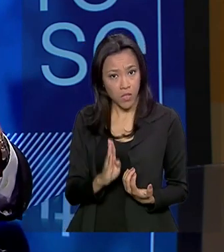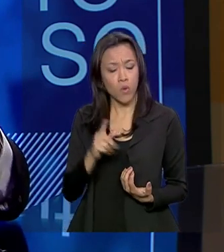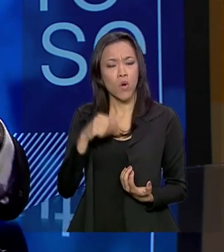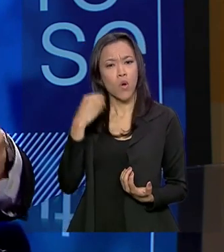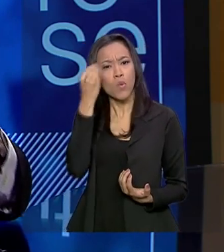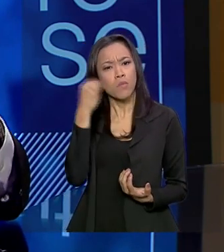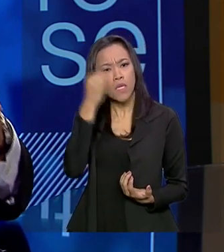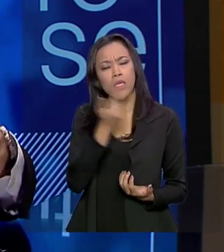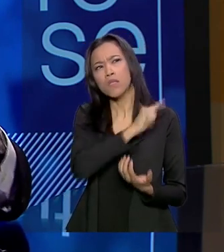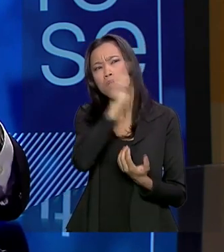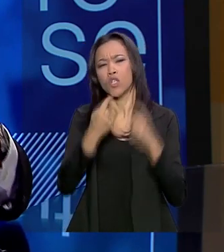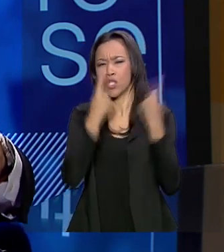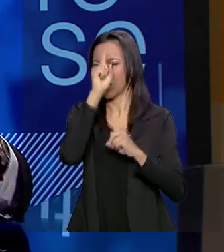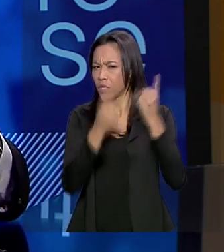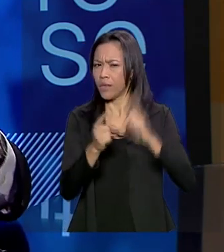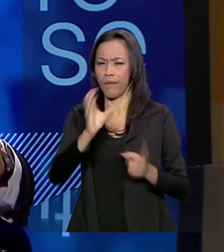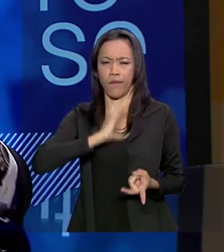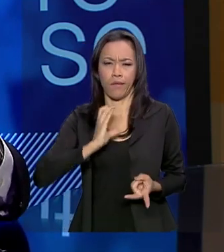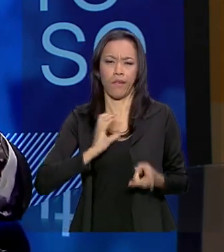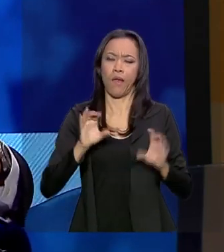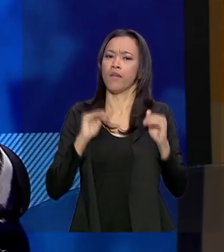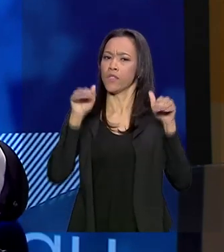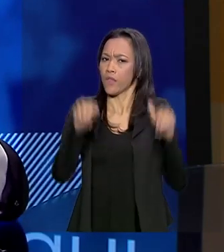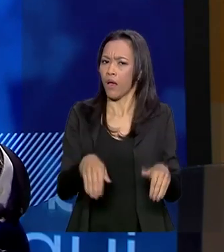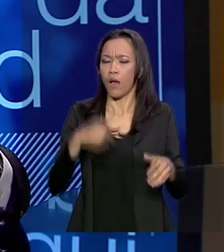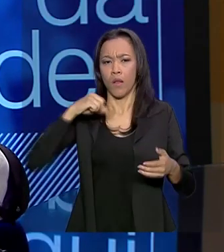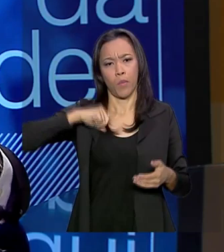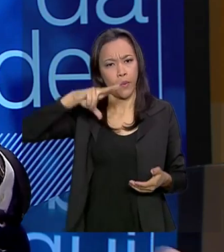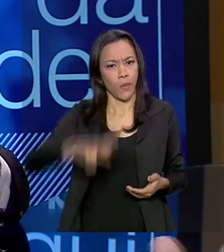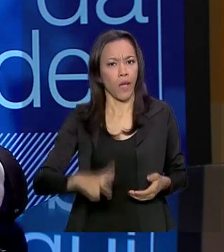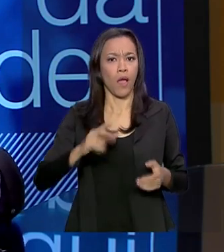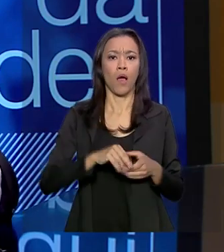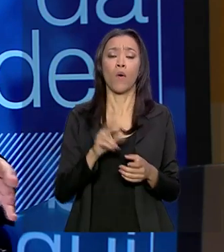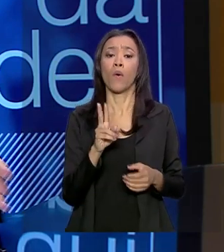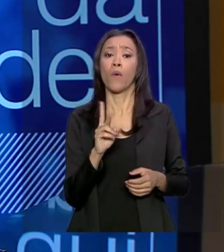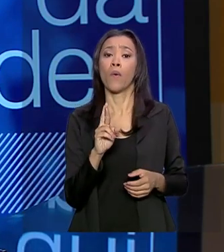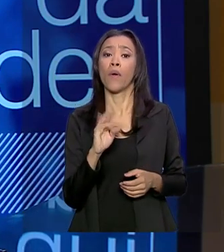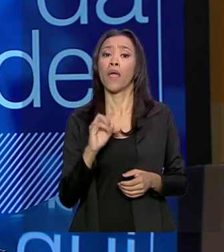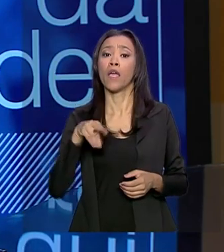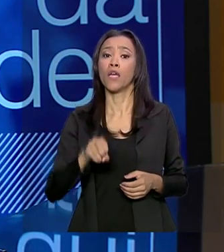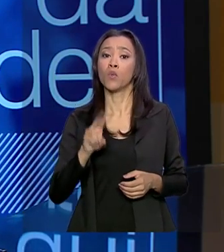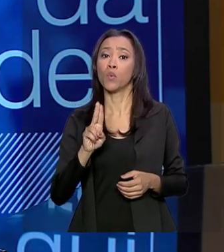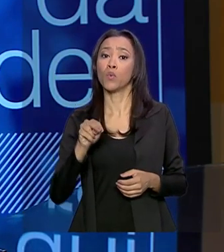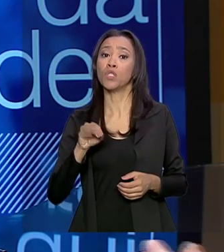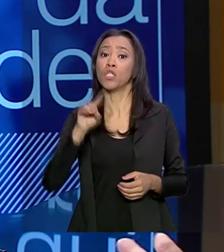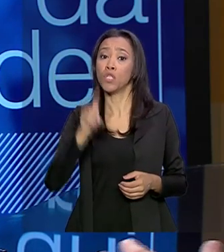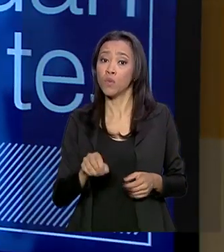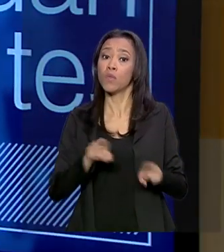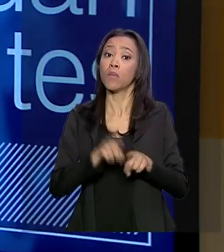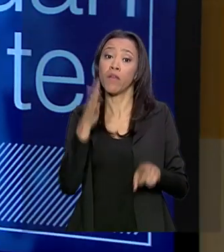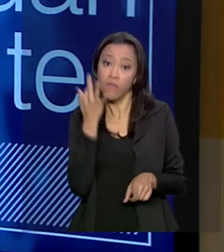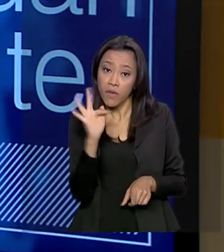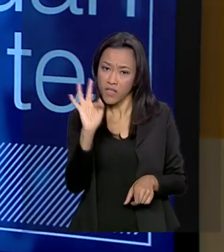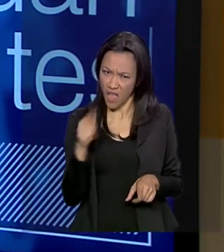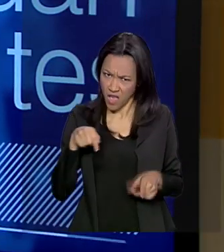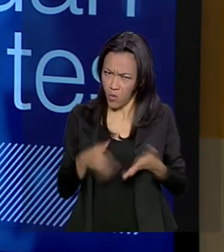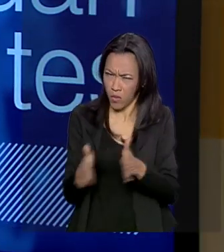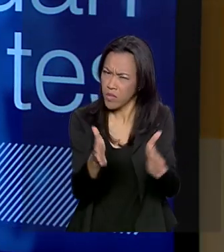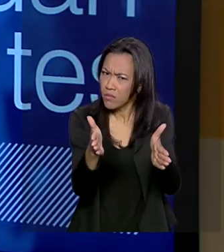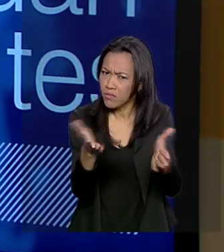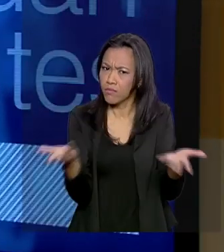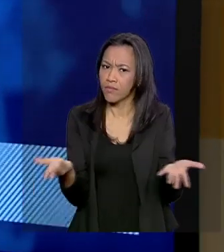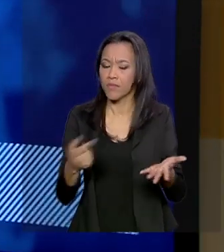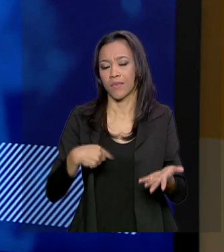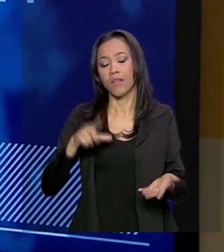outros países. Chile, Estados Unidos, Canadá, Austrália, Portugal, Reino Unido, França. O caminho é esse? Paulo, então. São várias